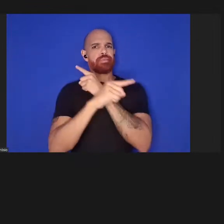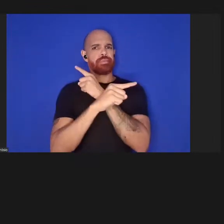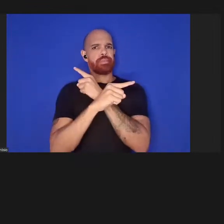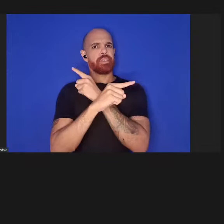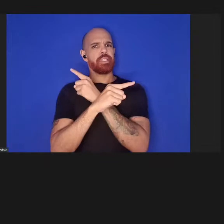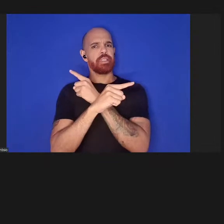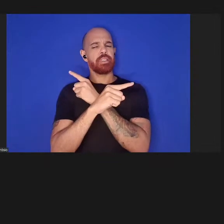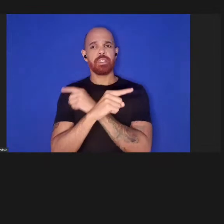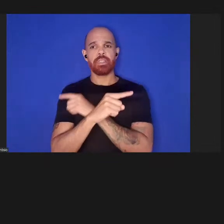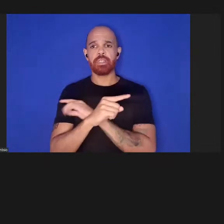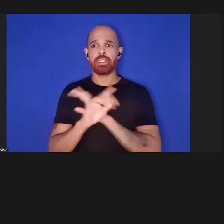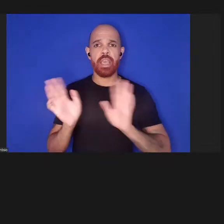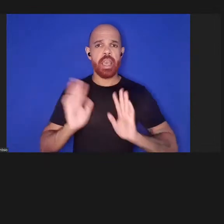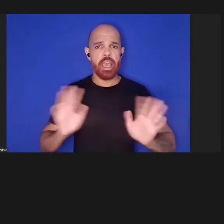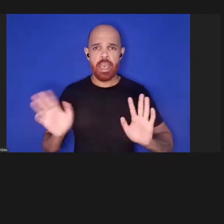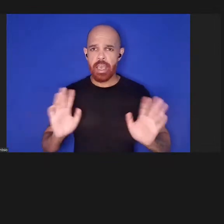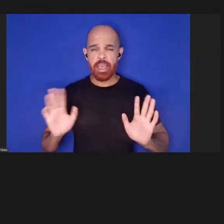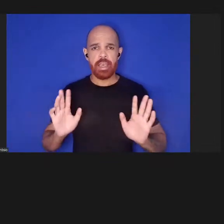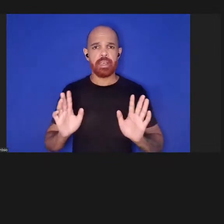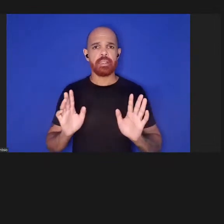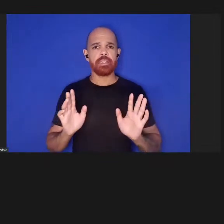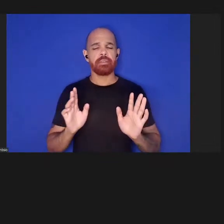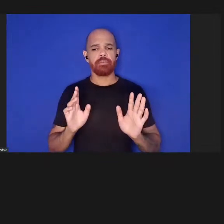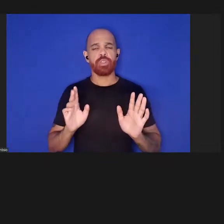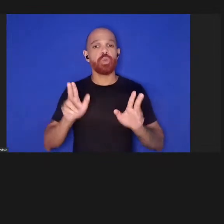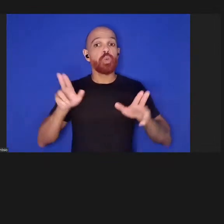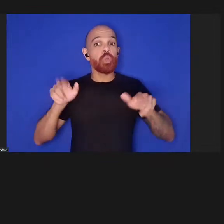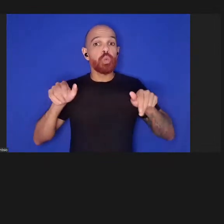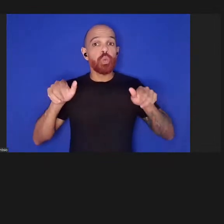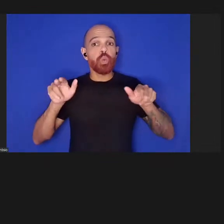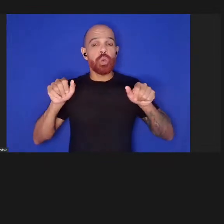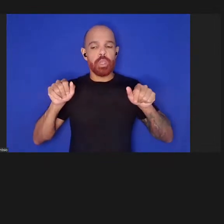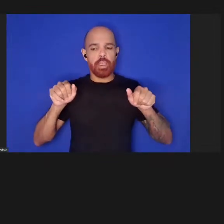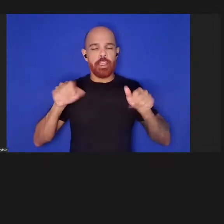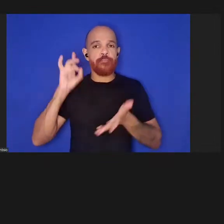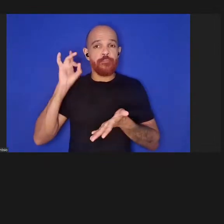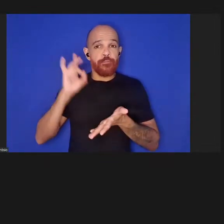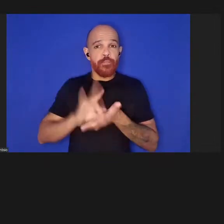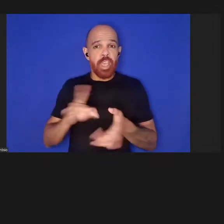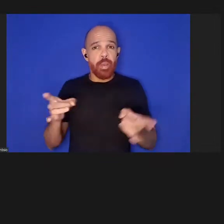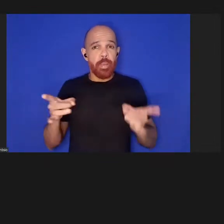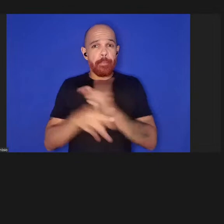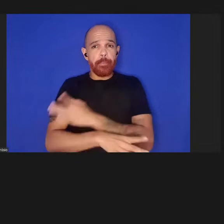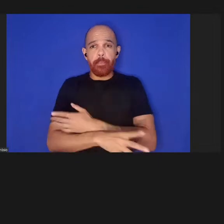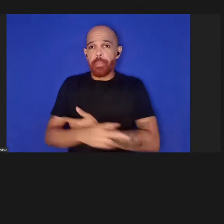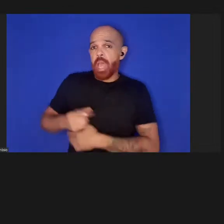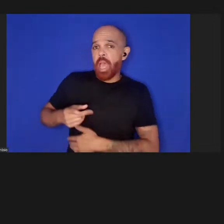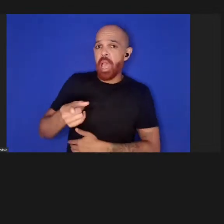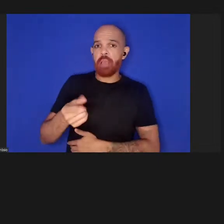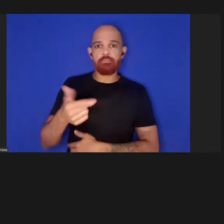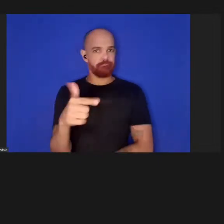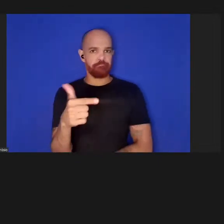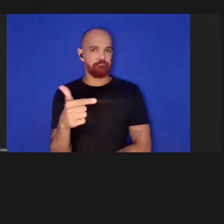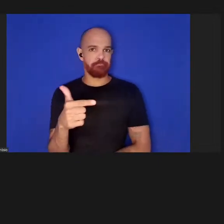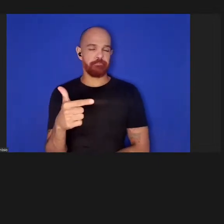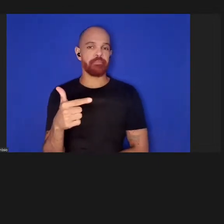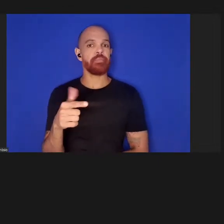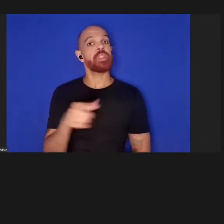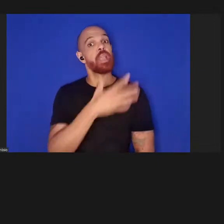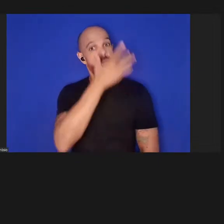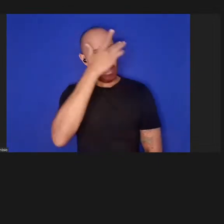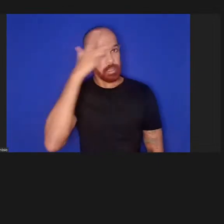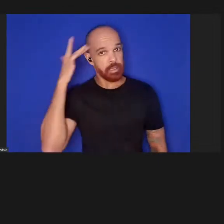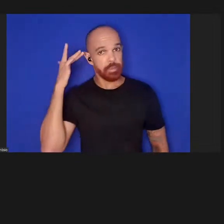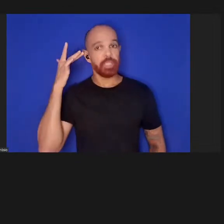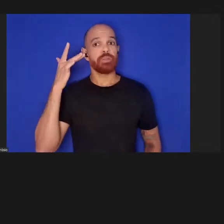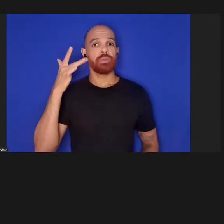é jamais uma verdade absoluta na ciência. E isso é algo que as pessoas e